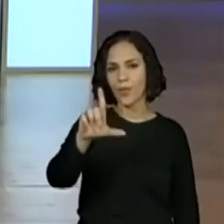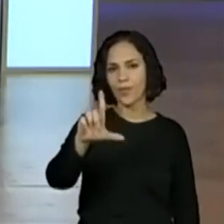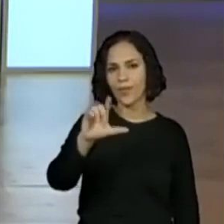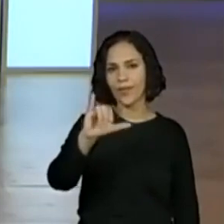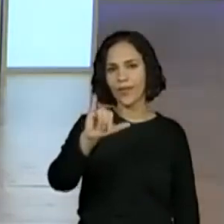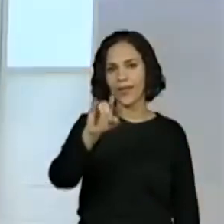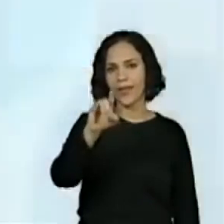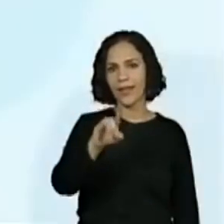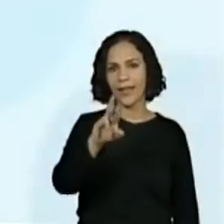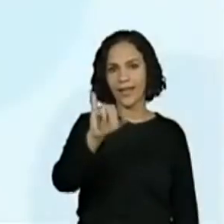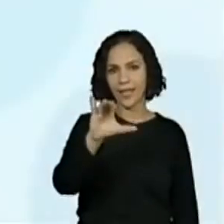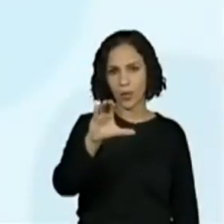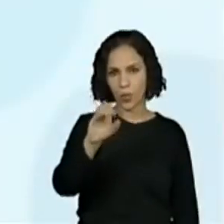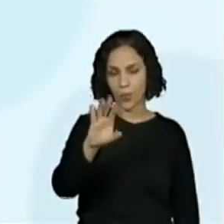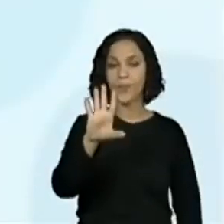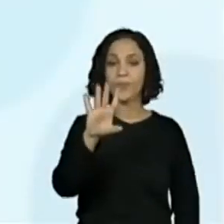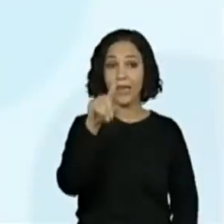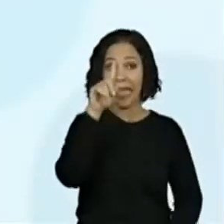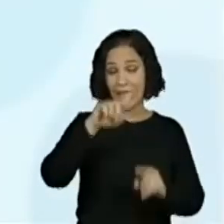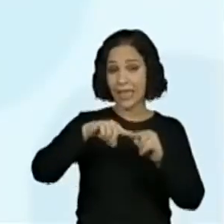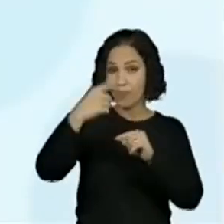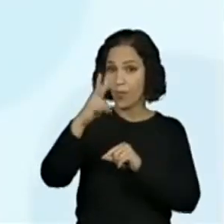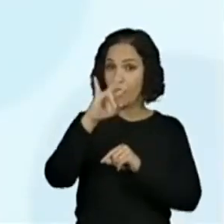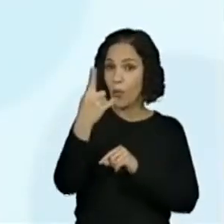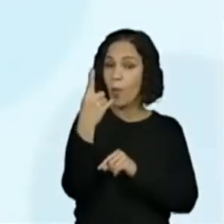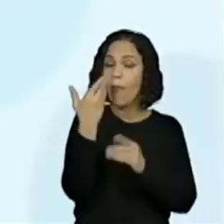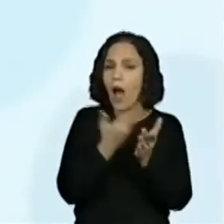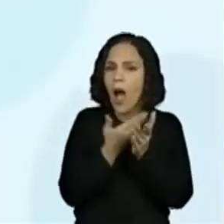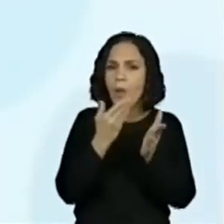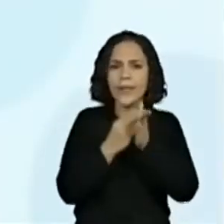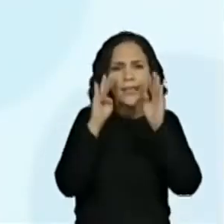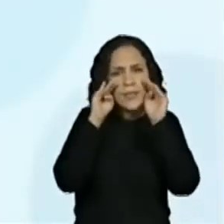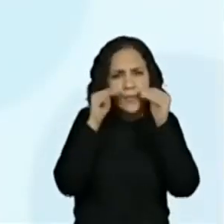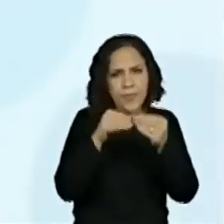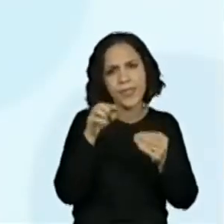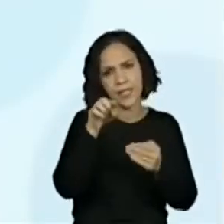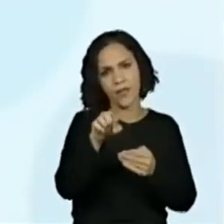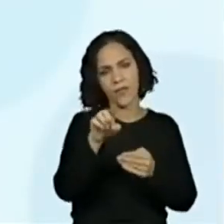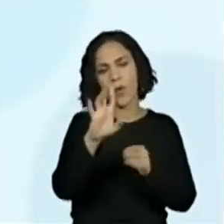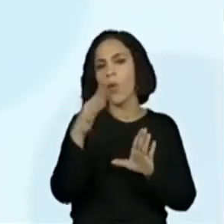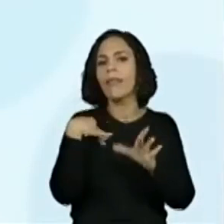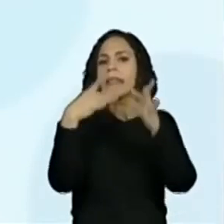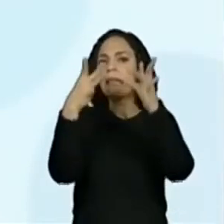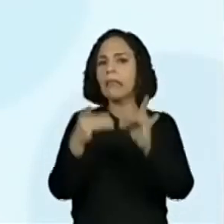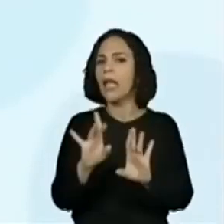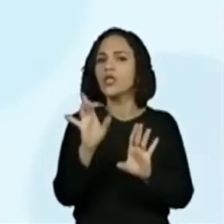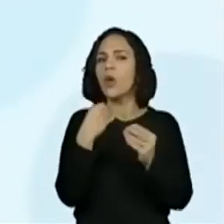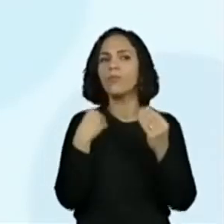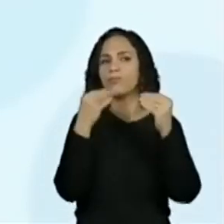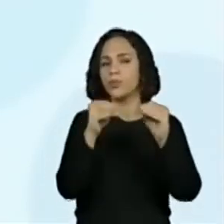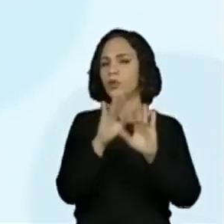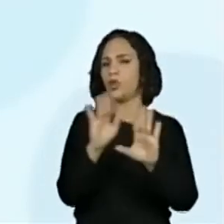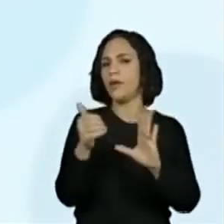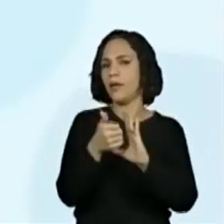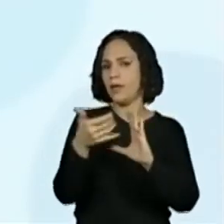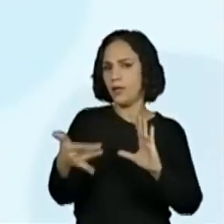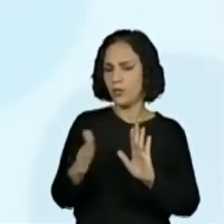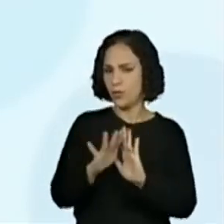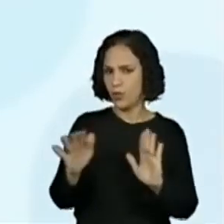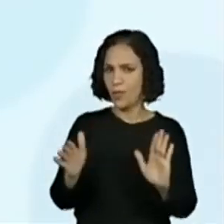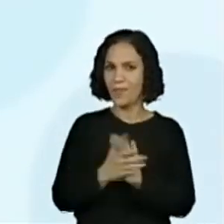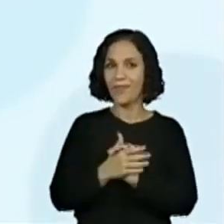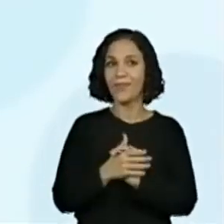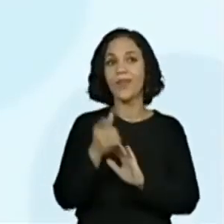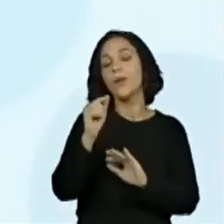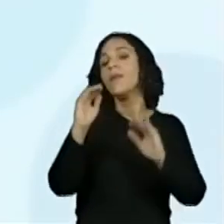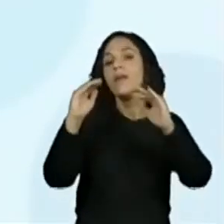vou colocar aqui como característica. O eu lírico. E já vou adiantar um